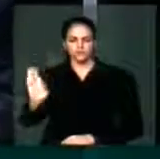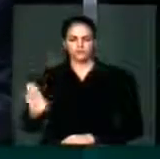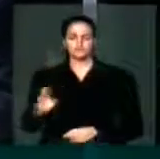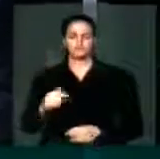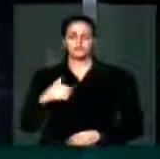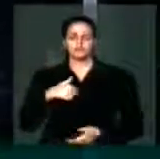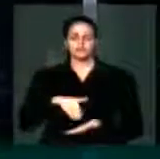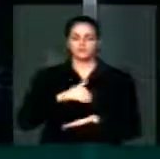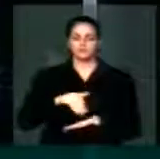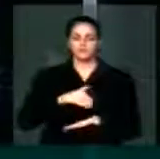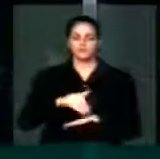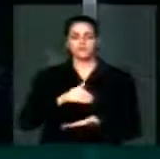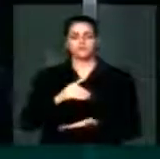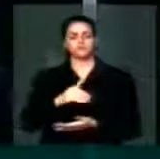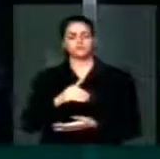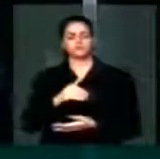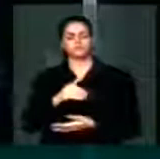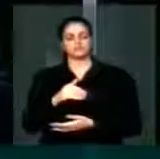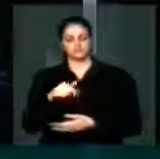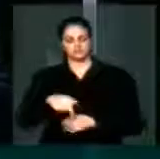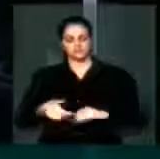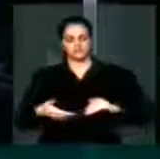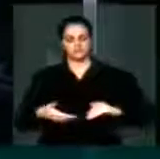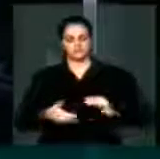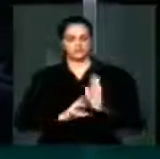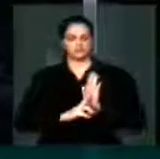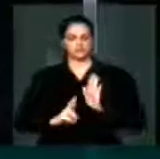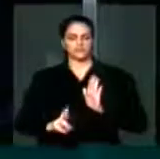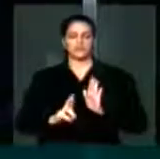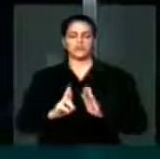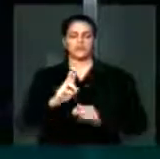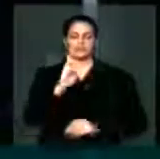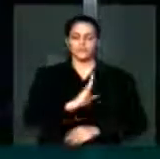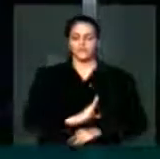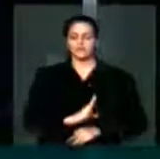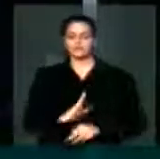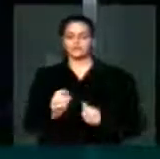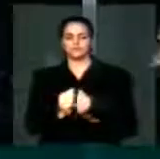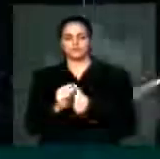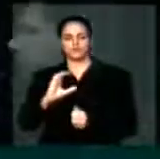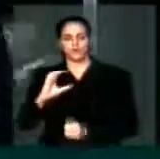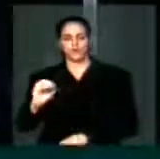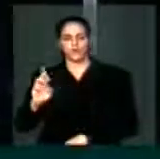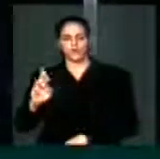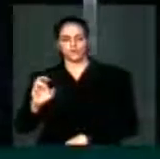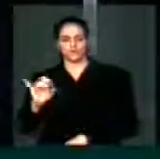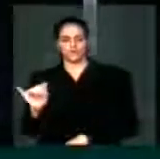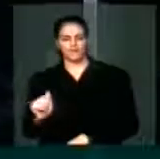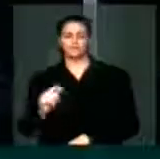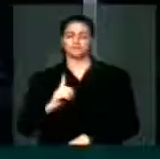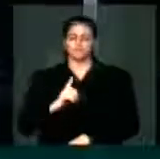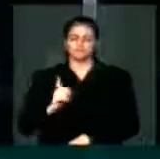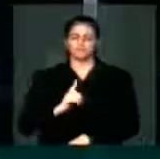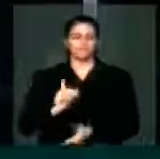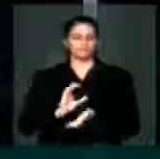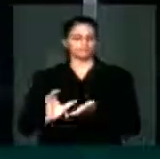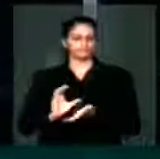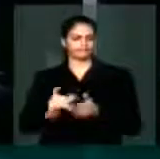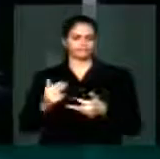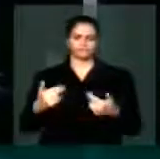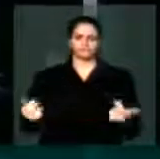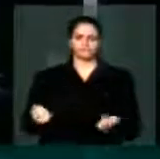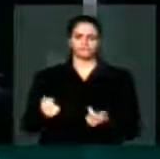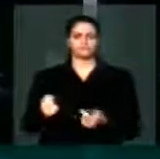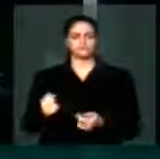Grupo Parlamentar Brasil-Coréia, os investimentos que os coreanos estão fazendo no Estado do Ceará, através da geovente presidida pelo nosso